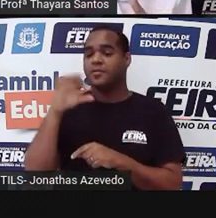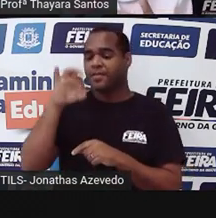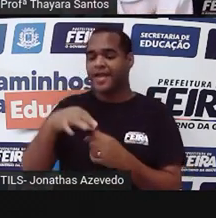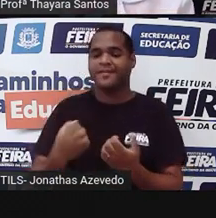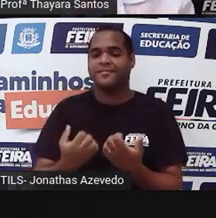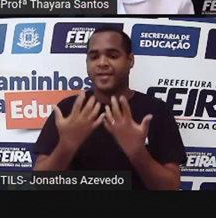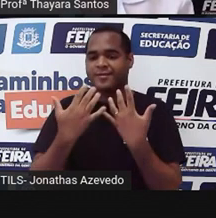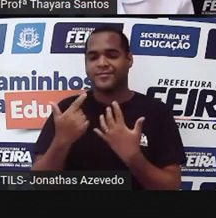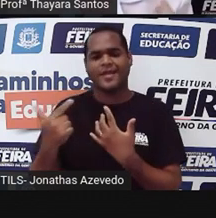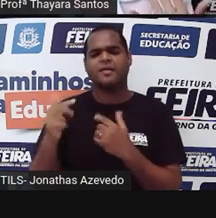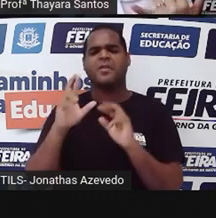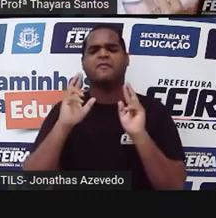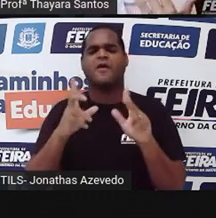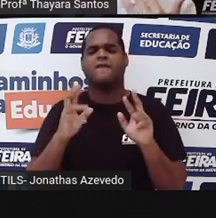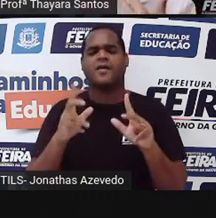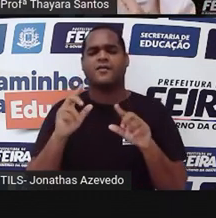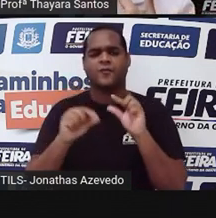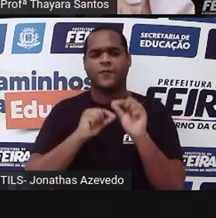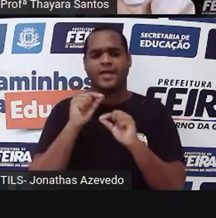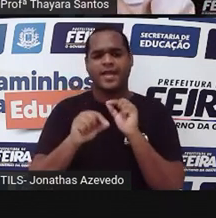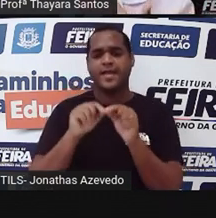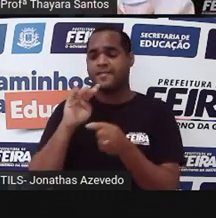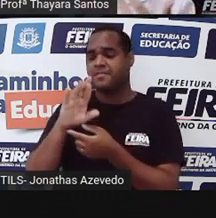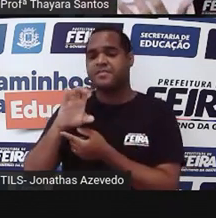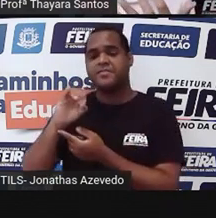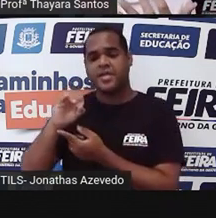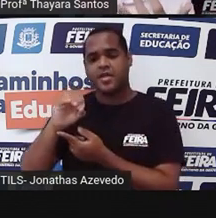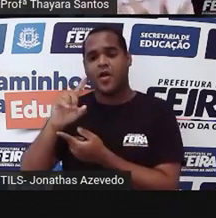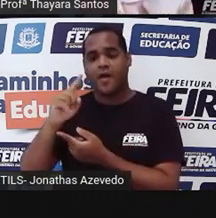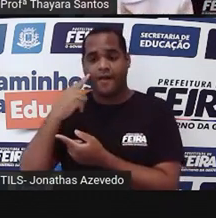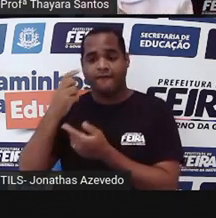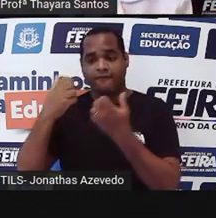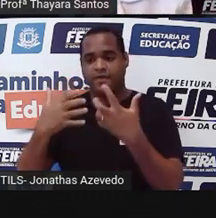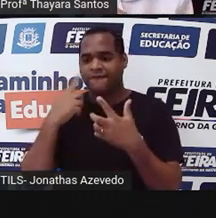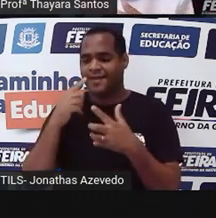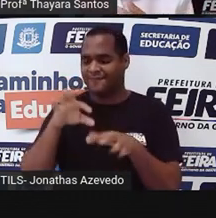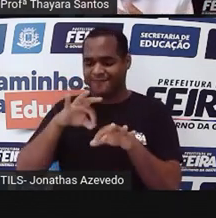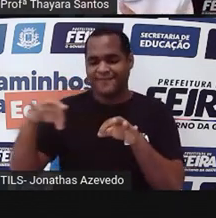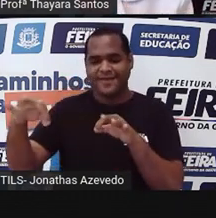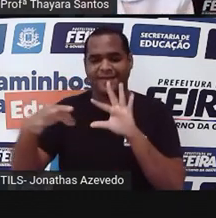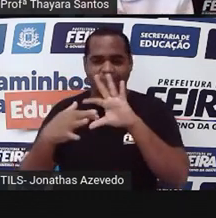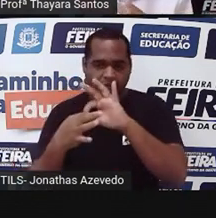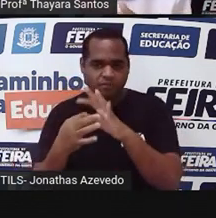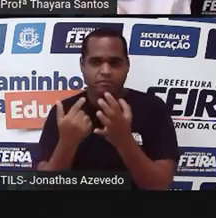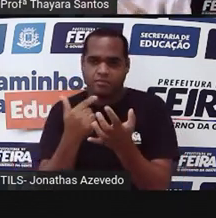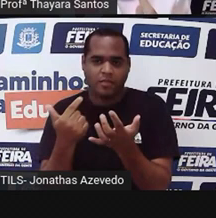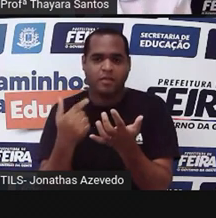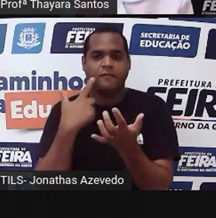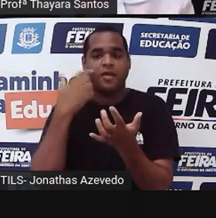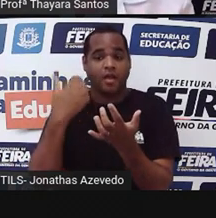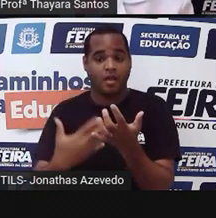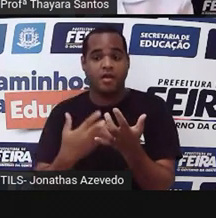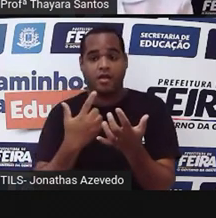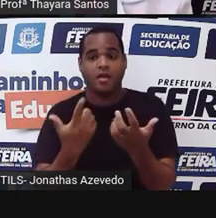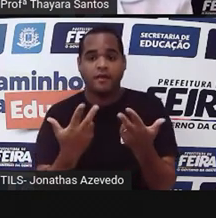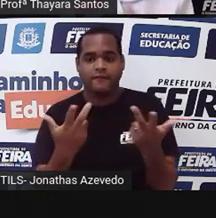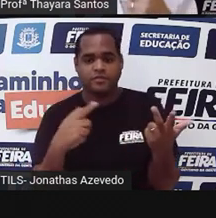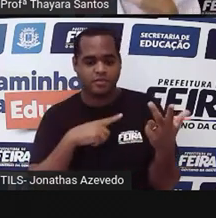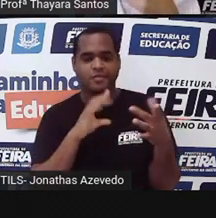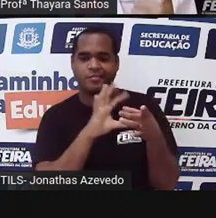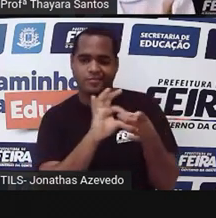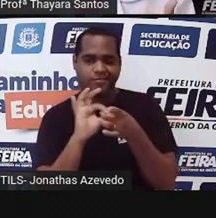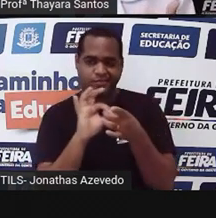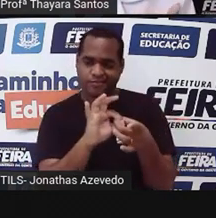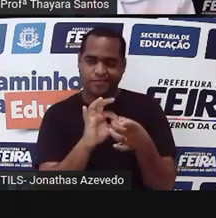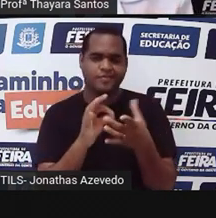que é que elas têm de diferente? Briófita é a vascular, não tem vasos condutores. Pteridófita é vascular, tem vasos condutores.